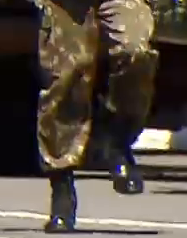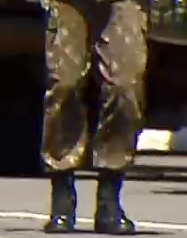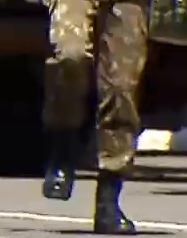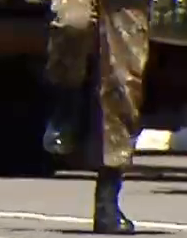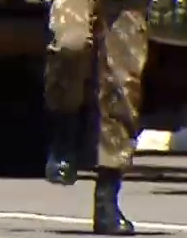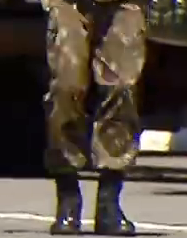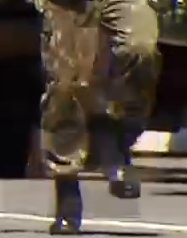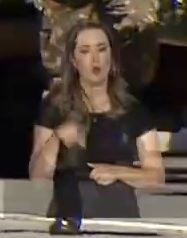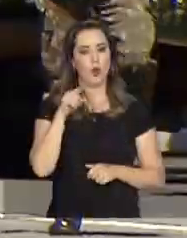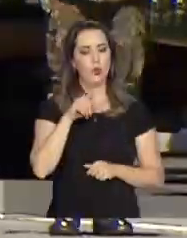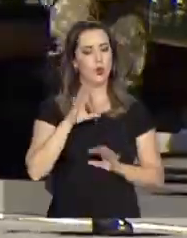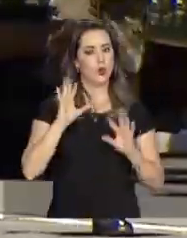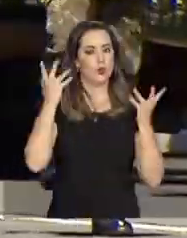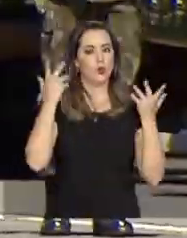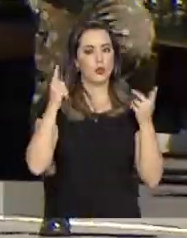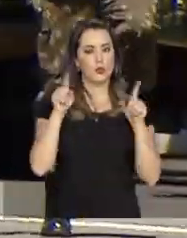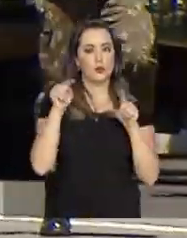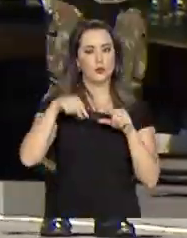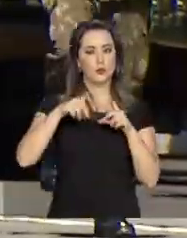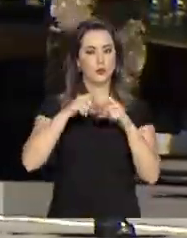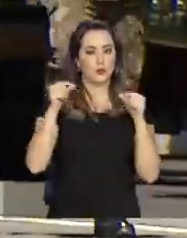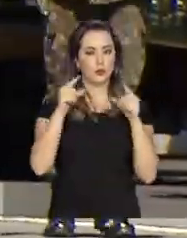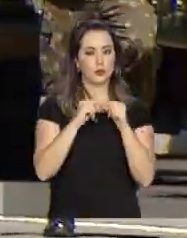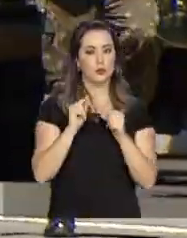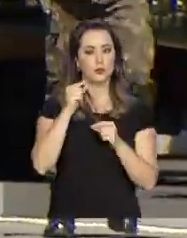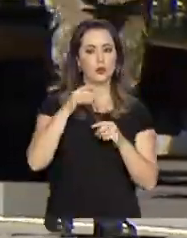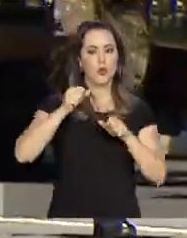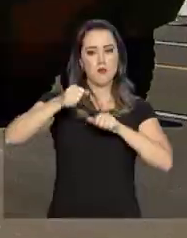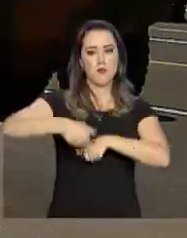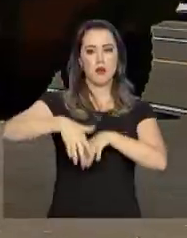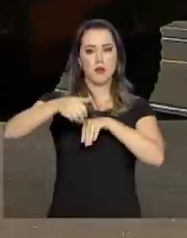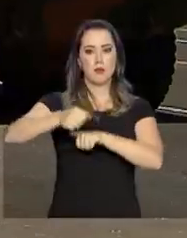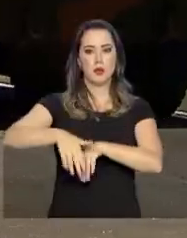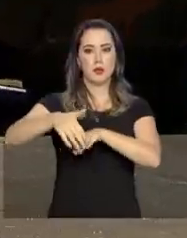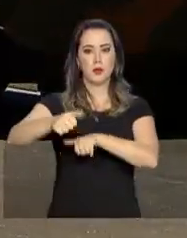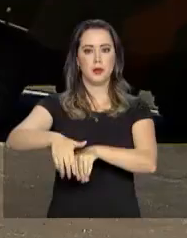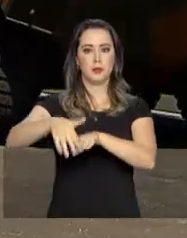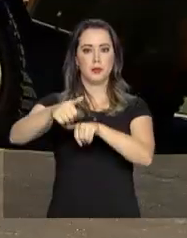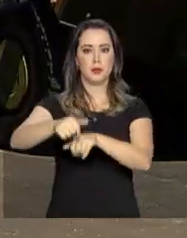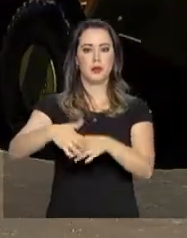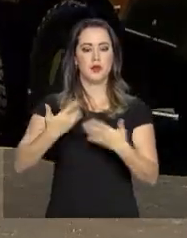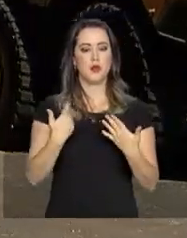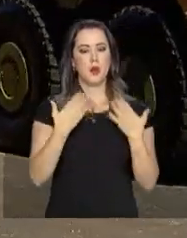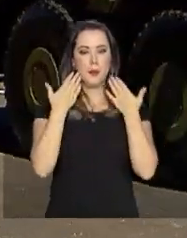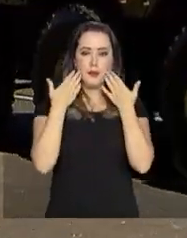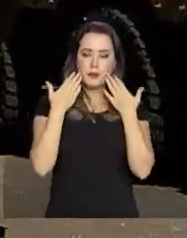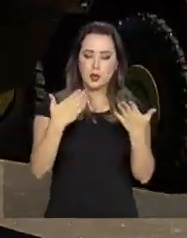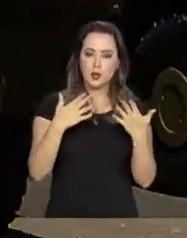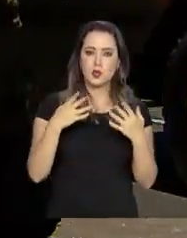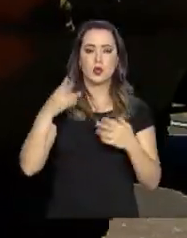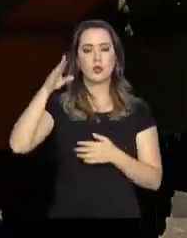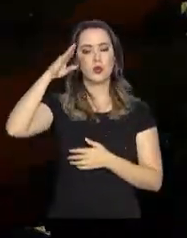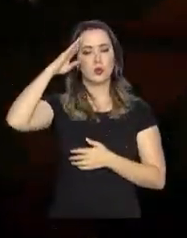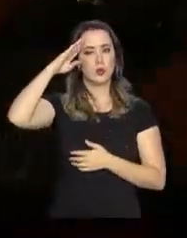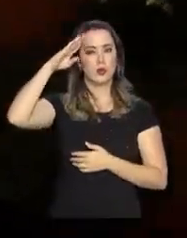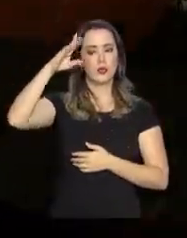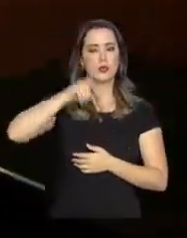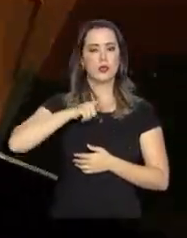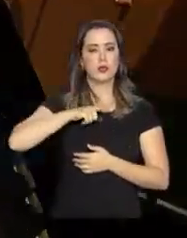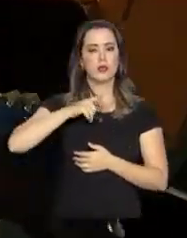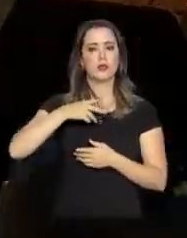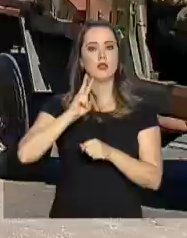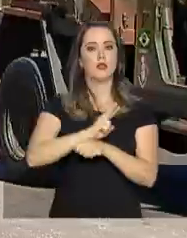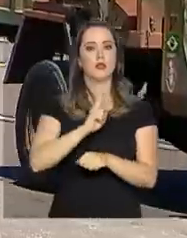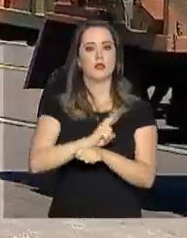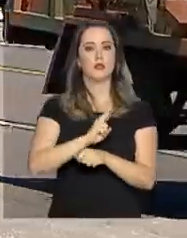Durante as comemorações na capital federal, um desfile militar mostrou o que o Exército Brasileiro tem de mais moderno na área